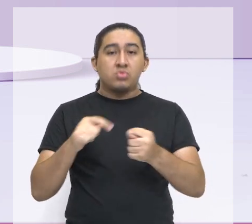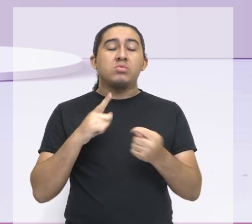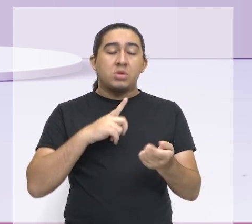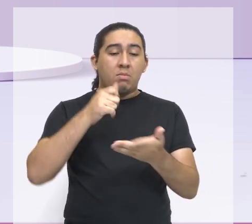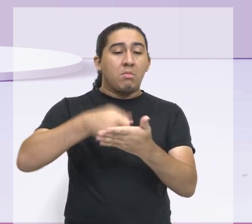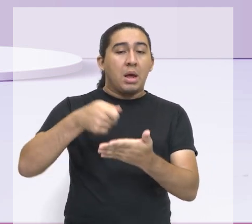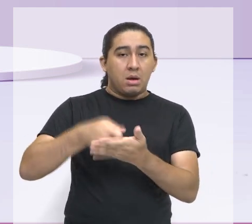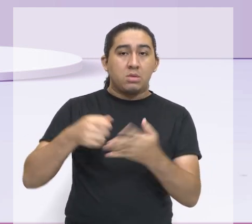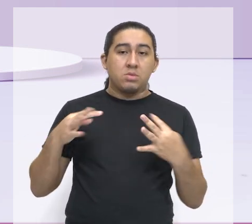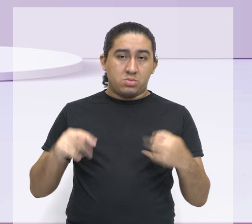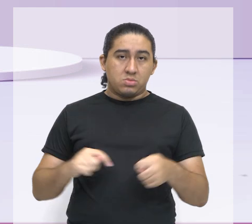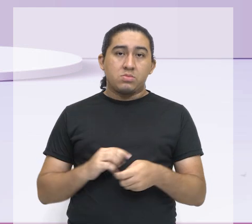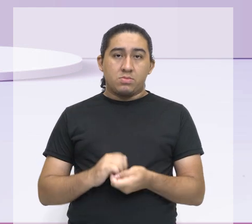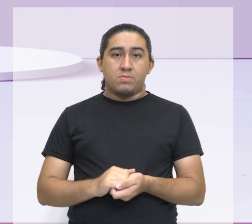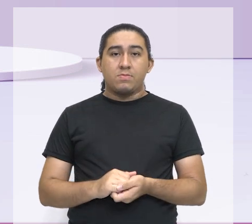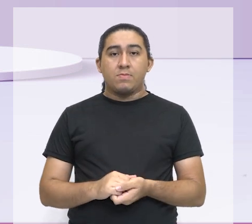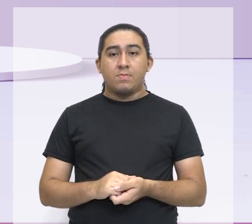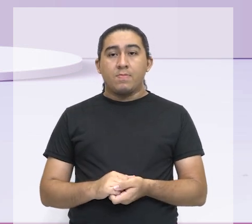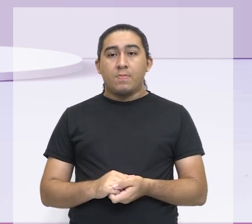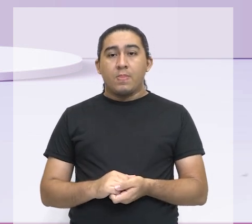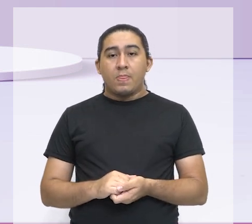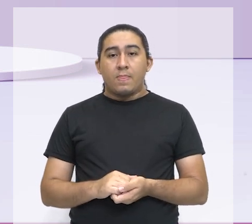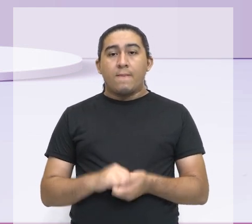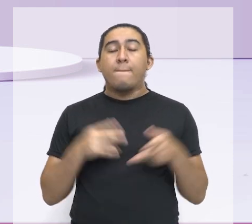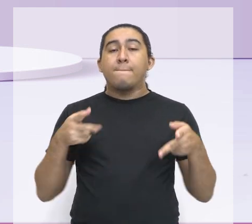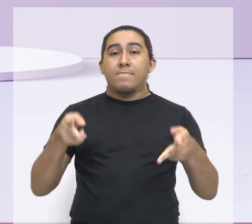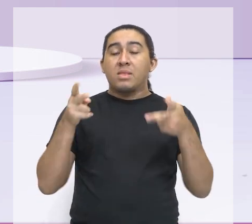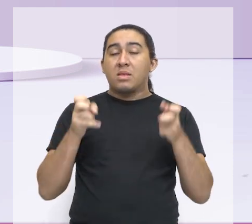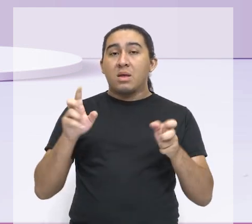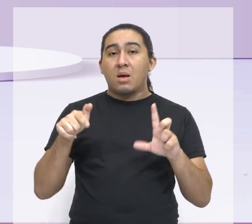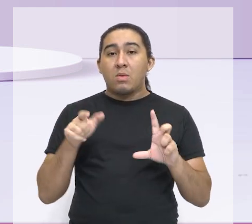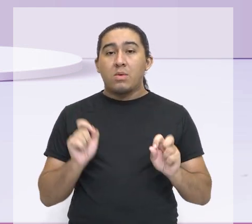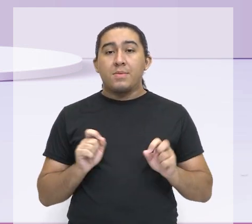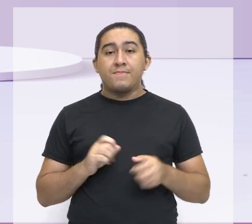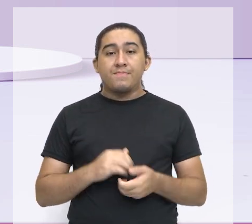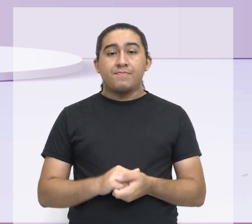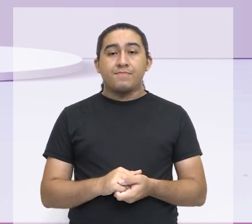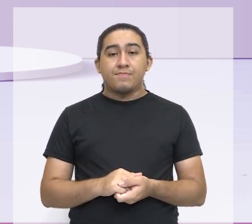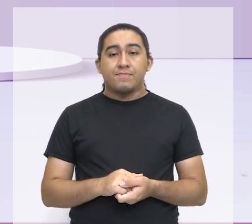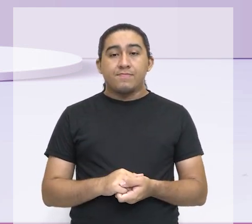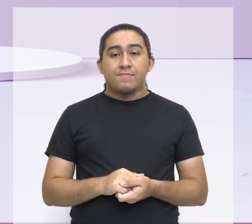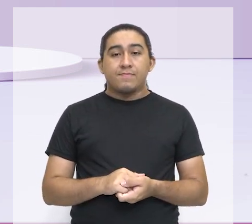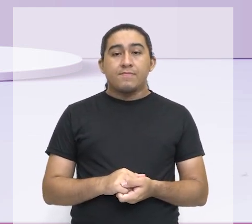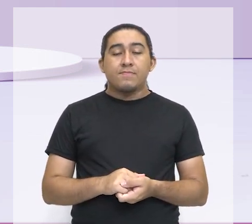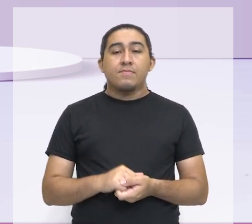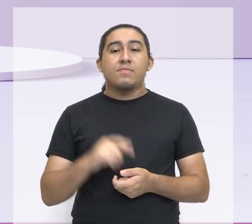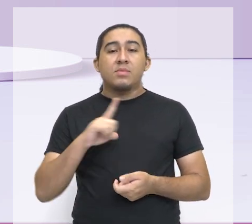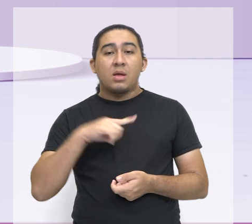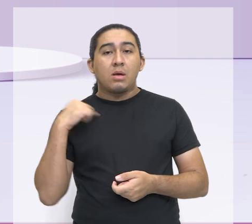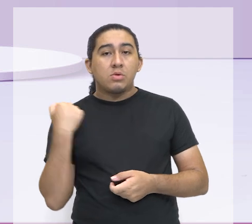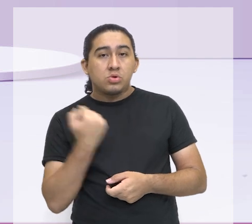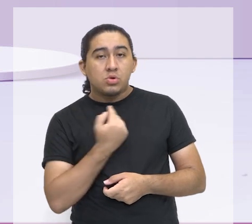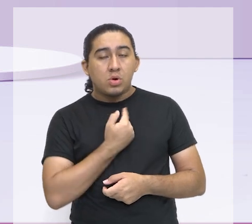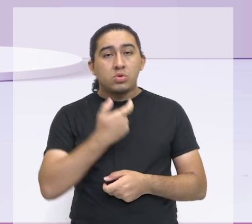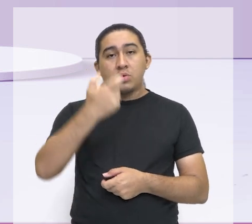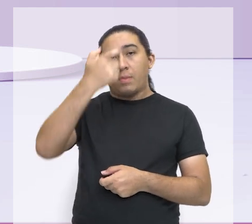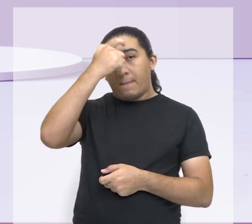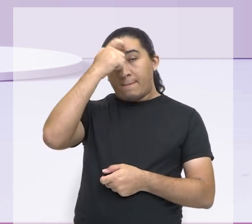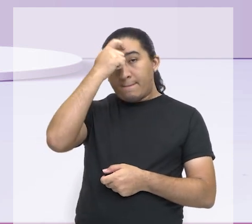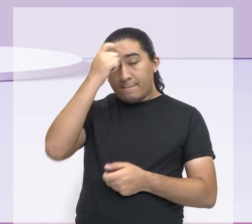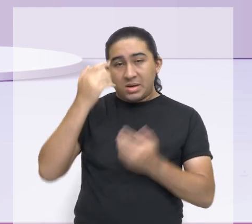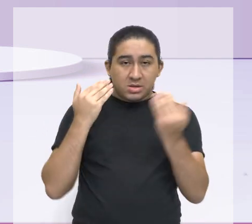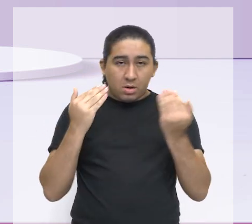pagar a dívida, né? Então, você percebe que é um jogo aí que mexe muito com o nosso psicológico, com o nosso